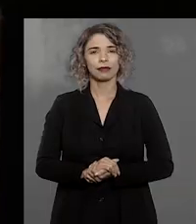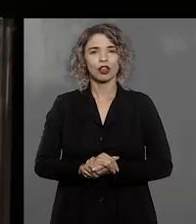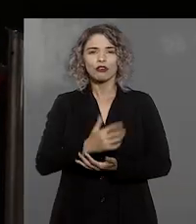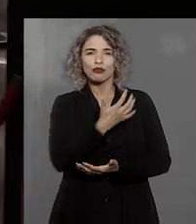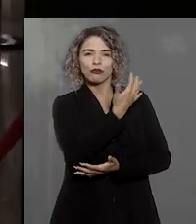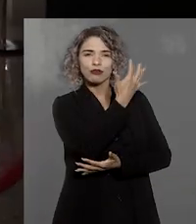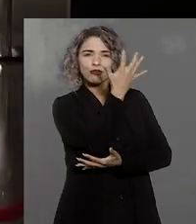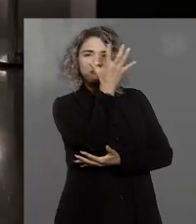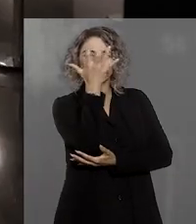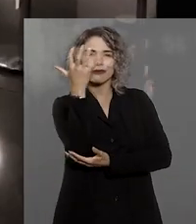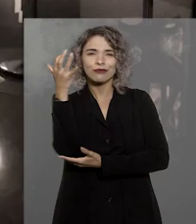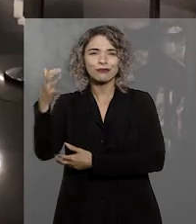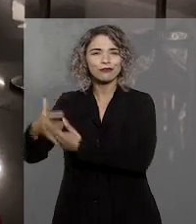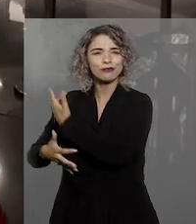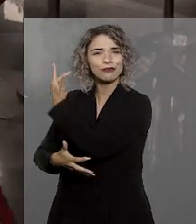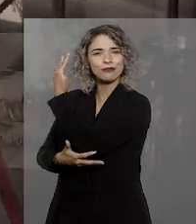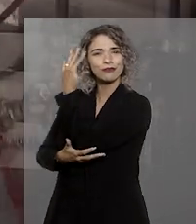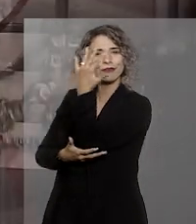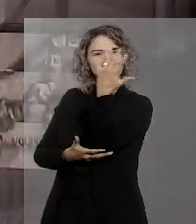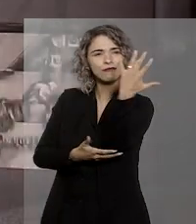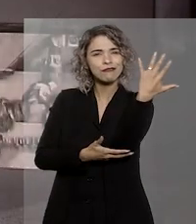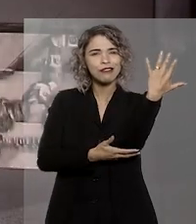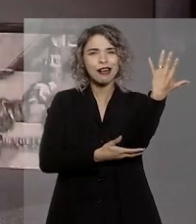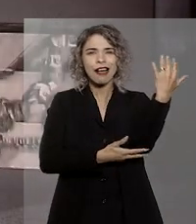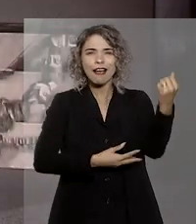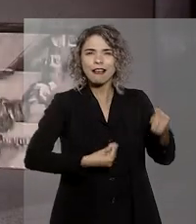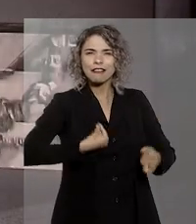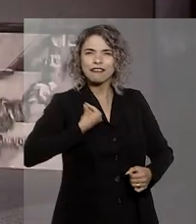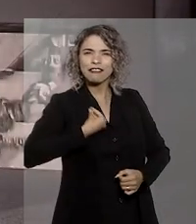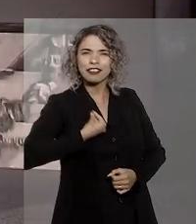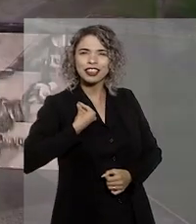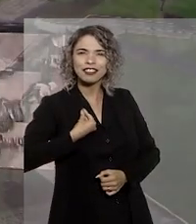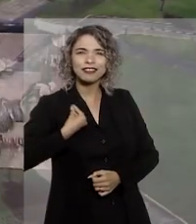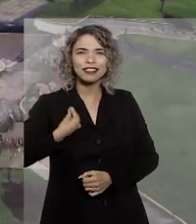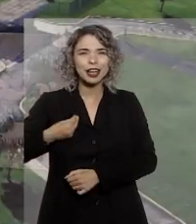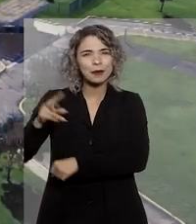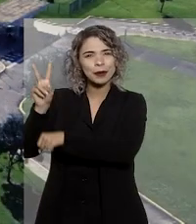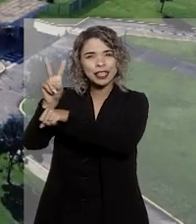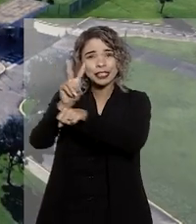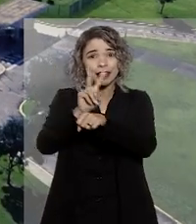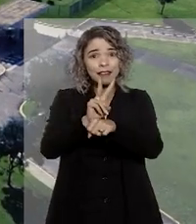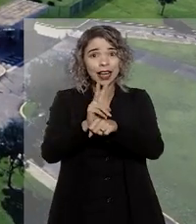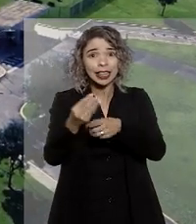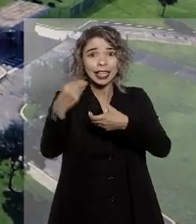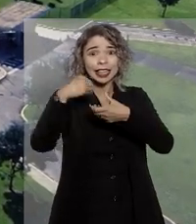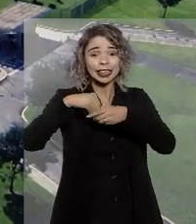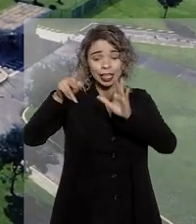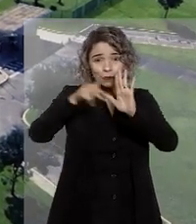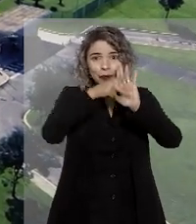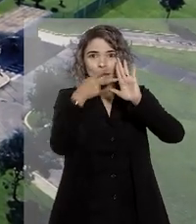Uma floresta preservada, viva, dentro do Tribunal da Cidadania.